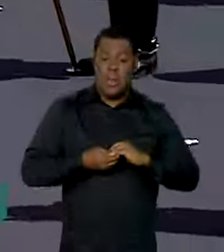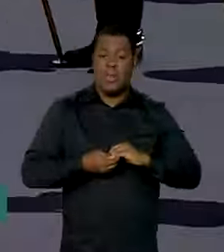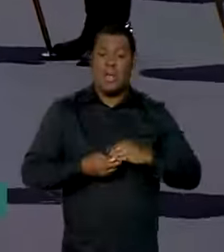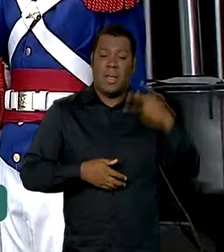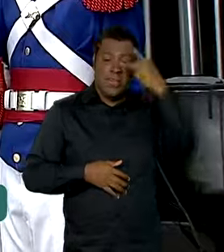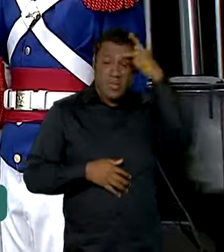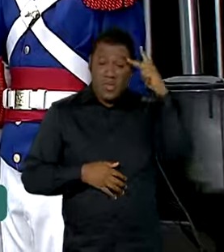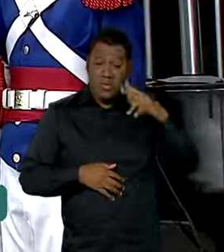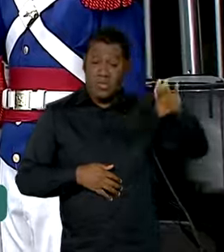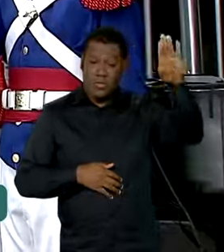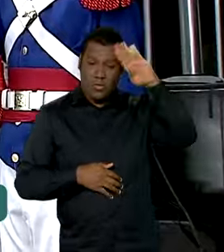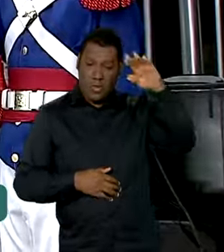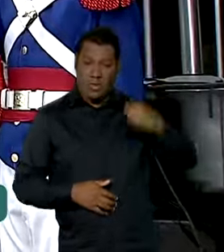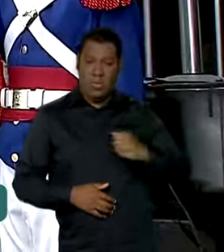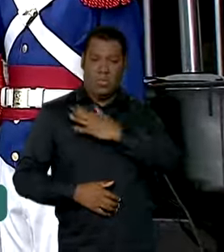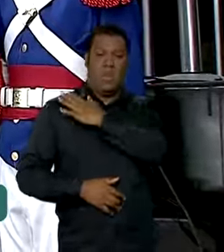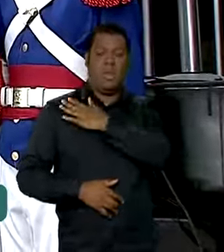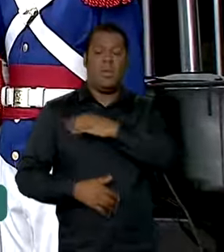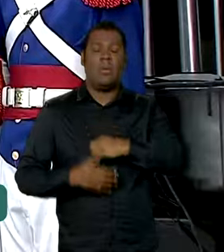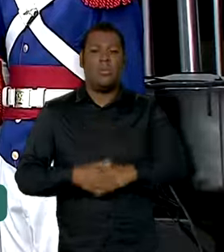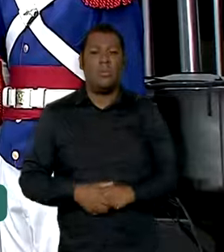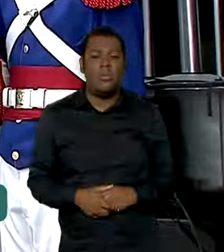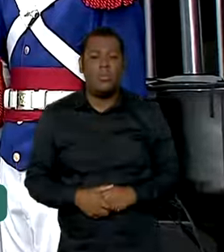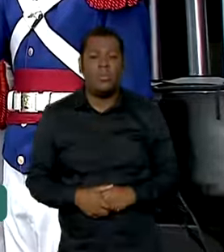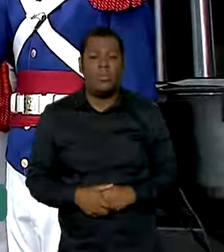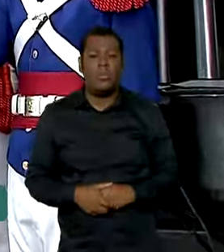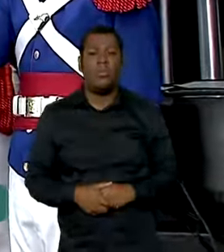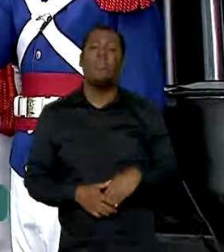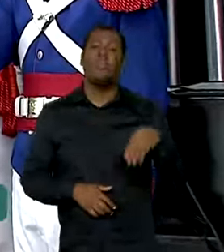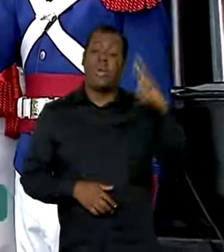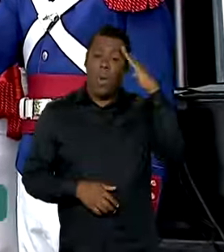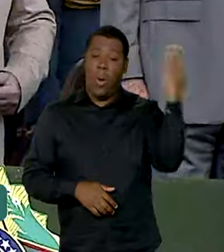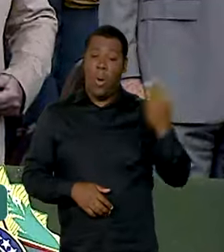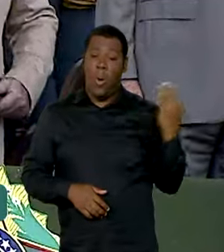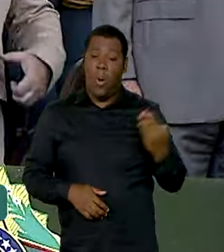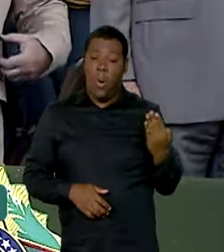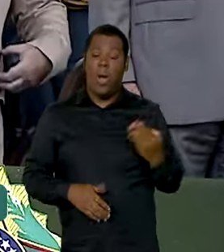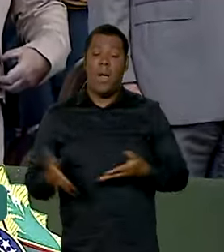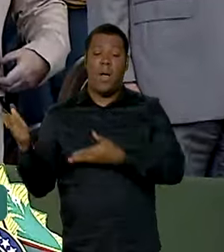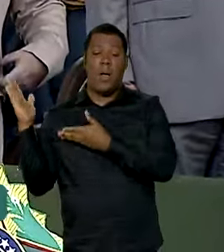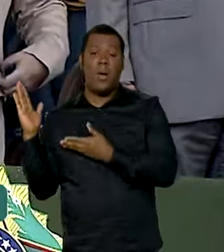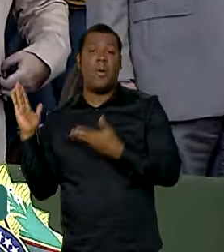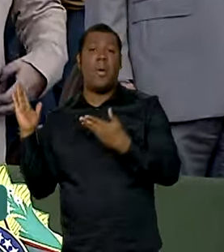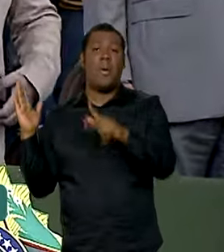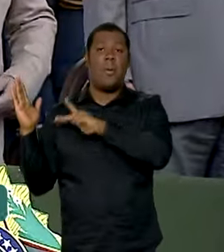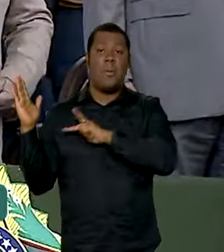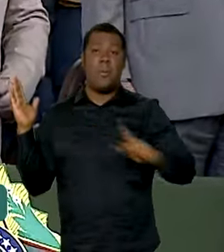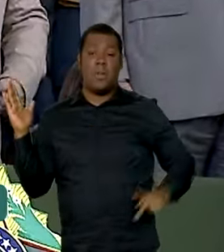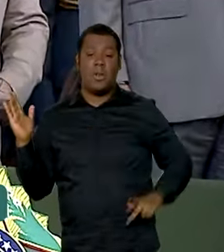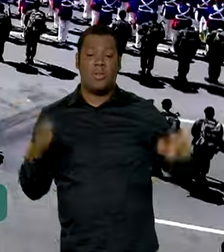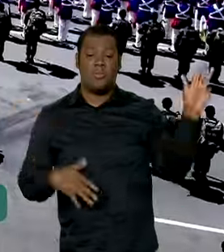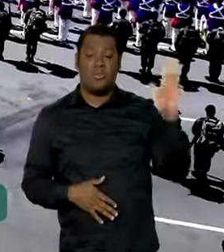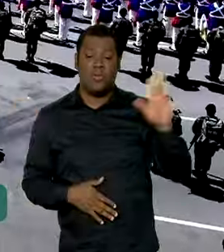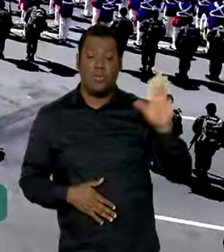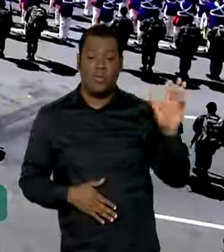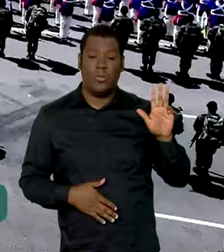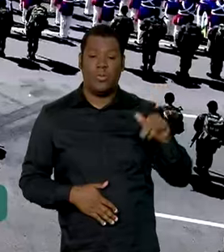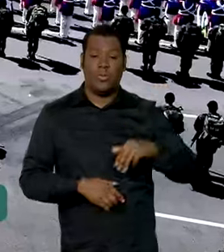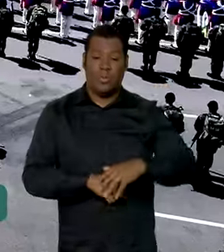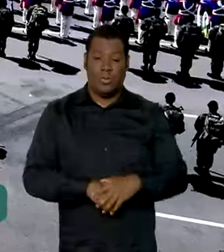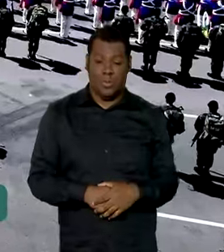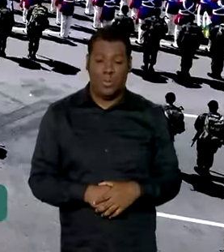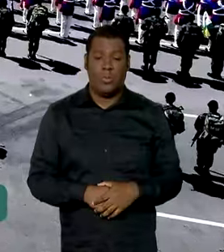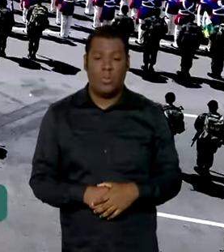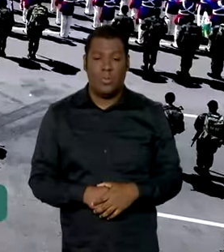do Exército. Serão prestadas as honras militares ao senhor Luiz Inácio Lula da Silva, presidente